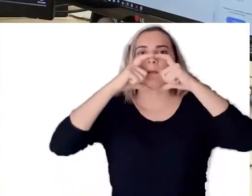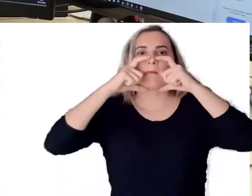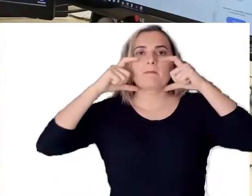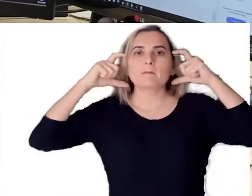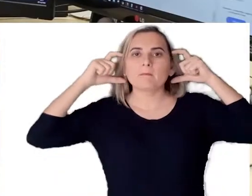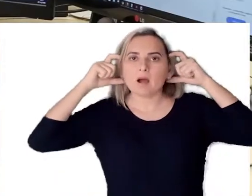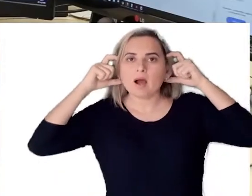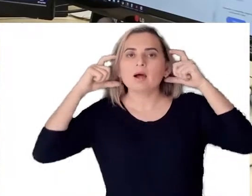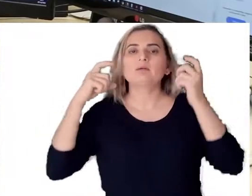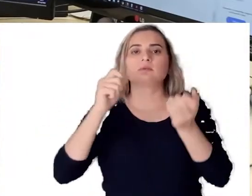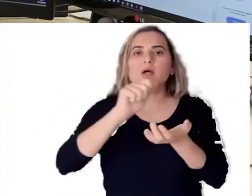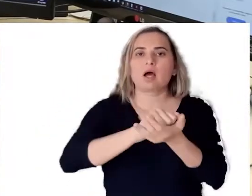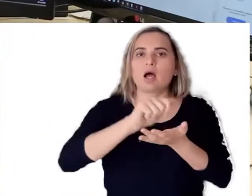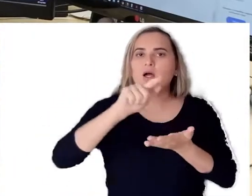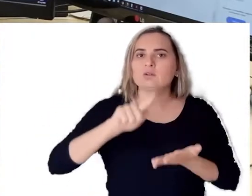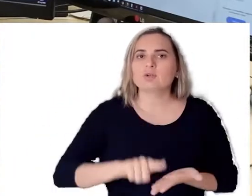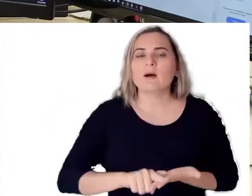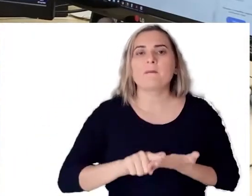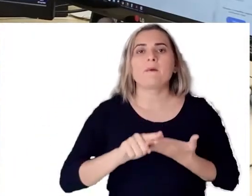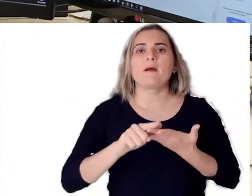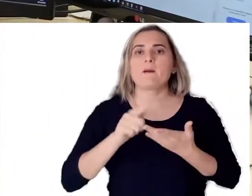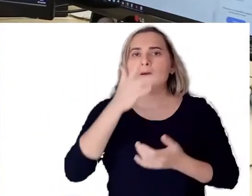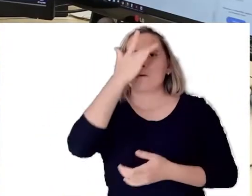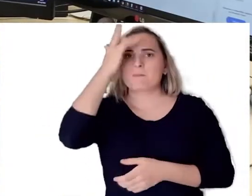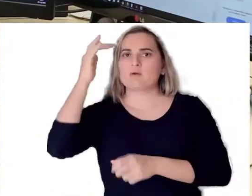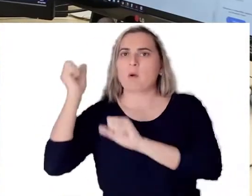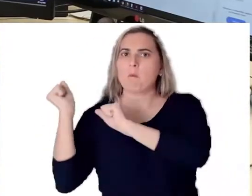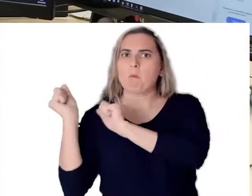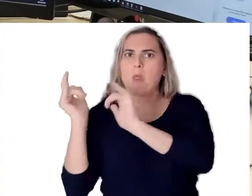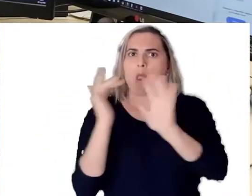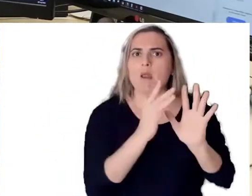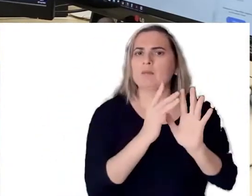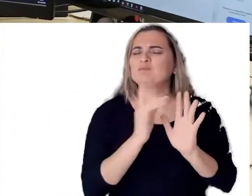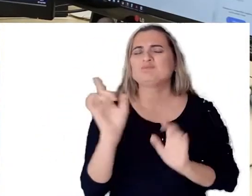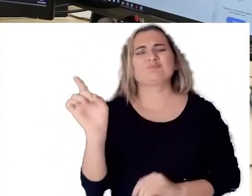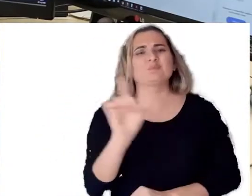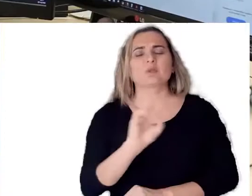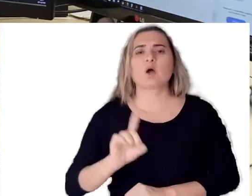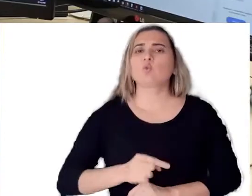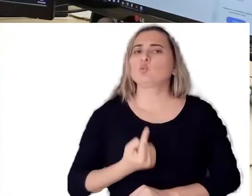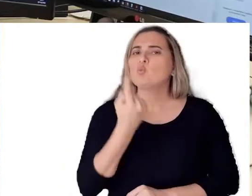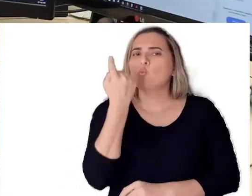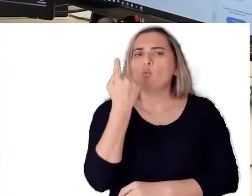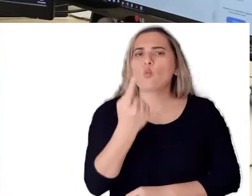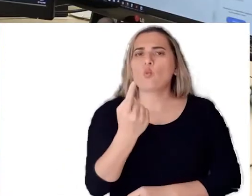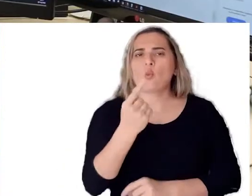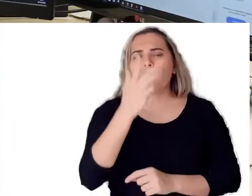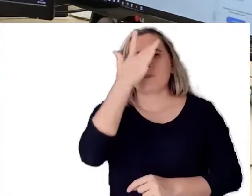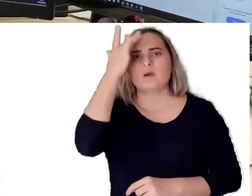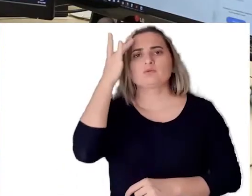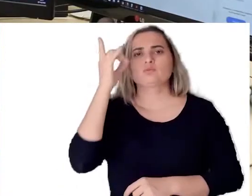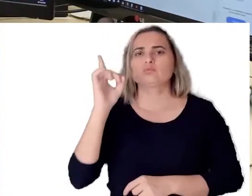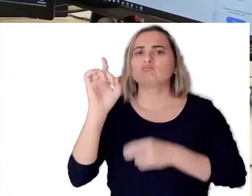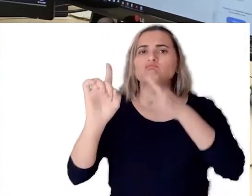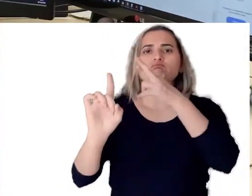o agendamento com o mínimo de pessoas possível, no caso de partidos políticos só um representante,